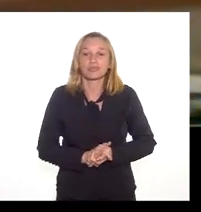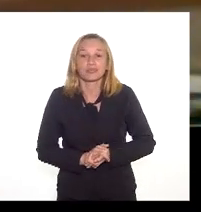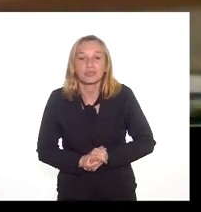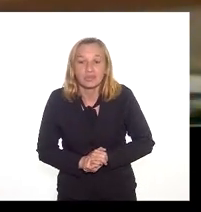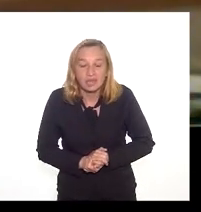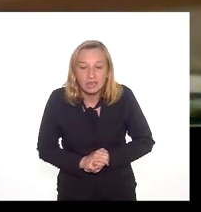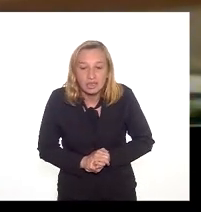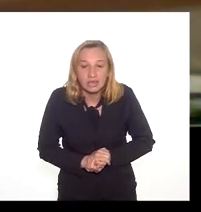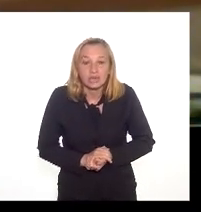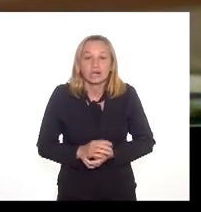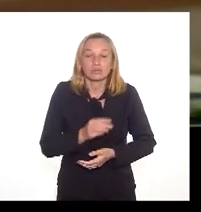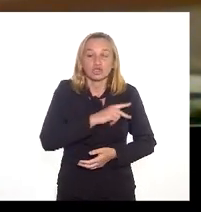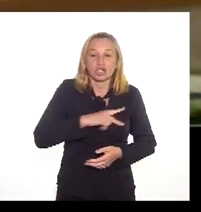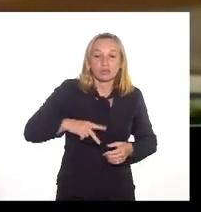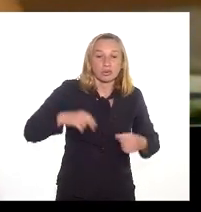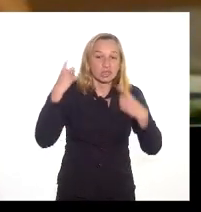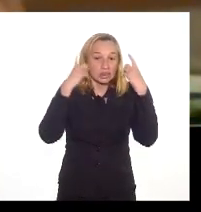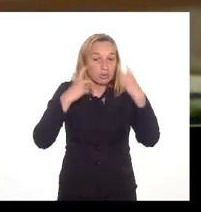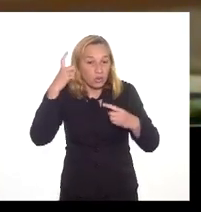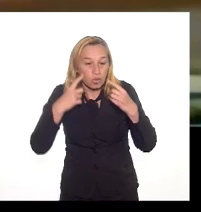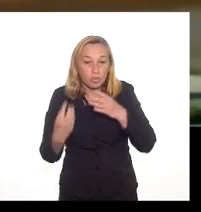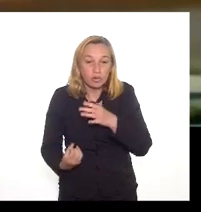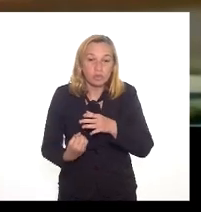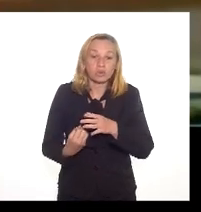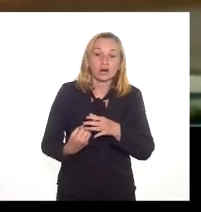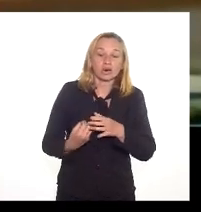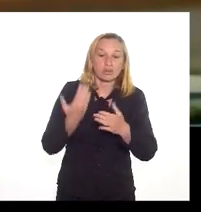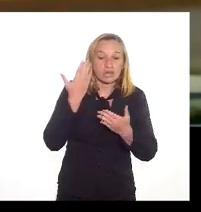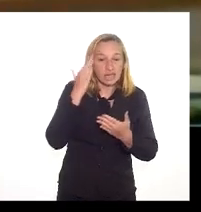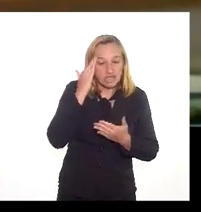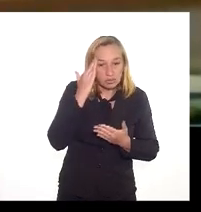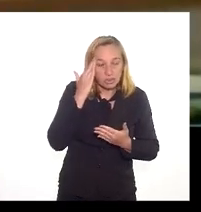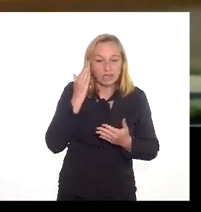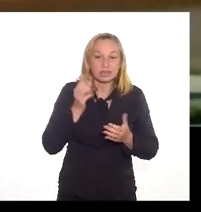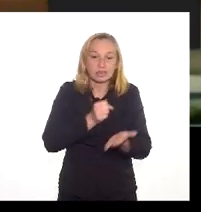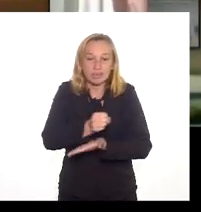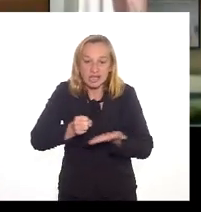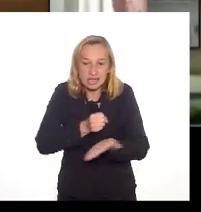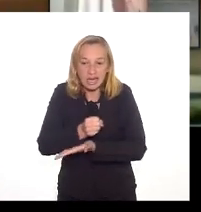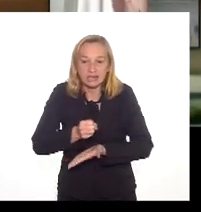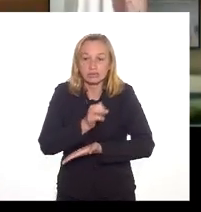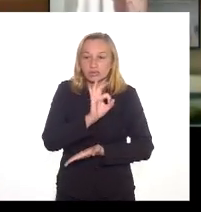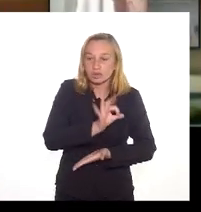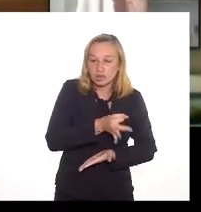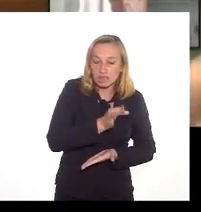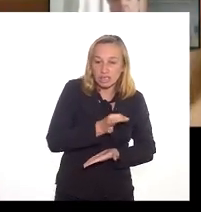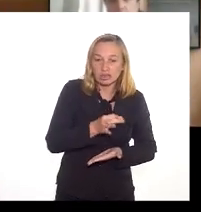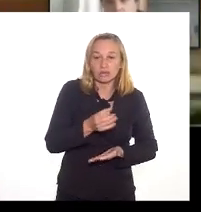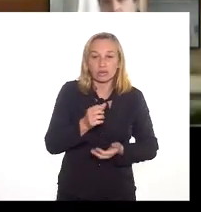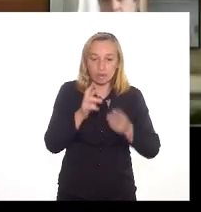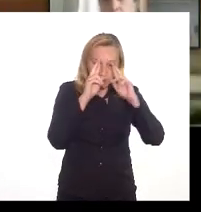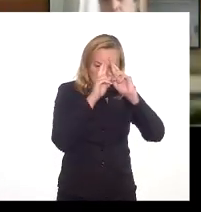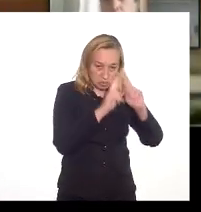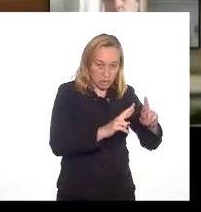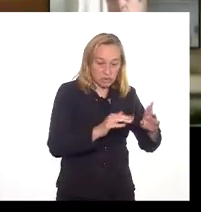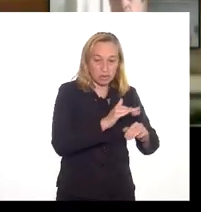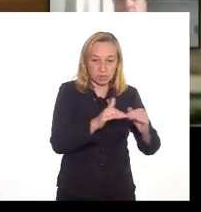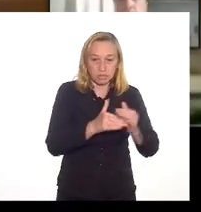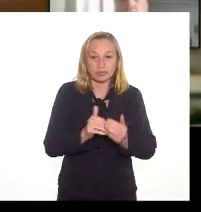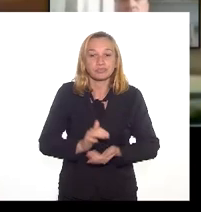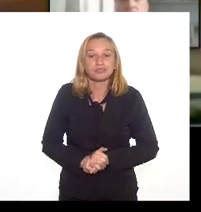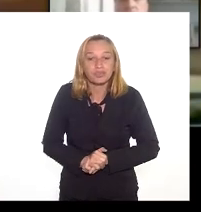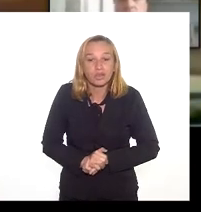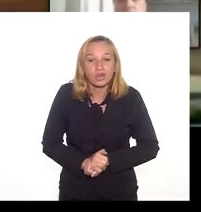Público se preocupa com a construção de entendimentos baseados na legalidade e com respeito aos procedimentos.